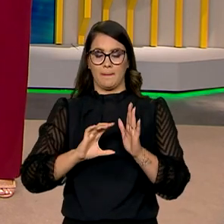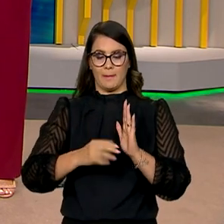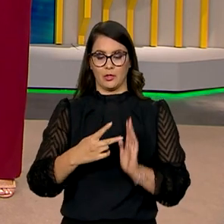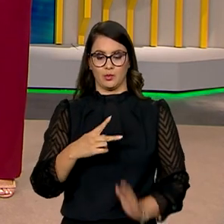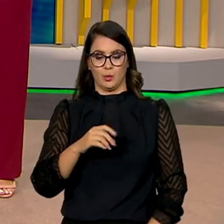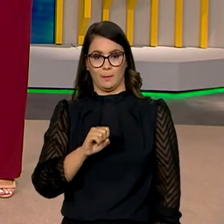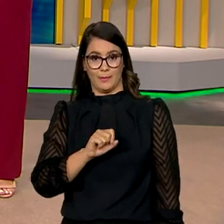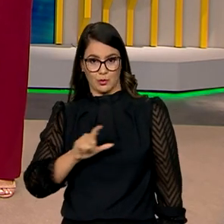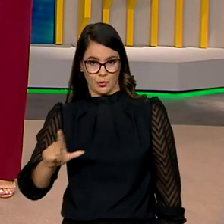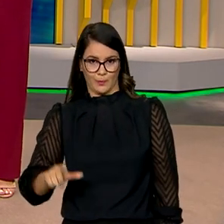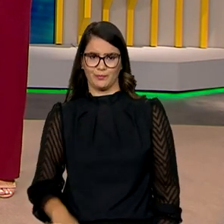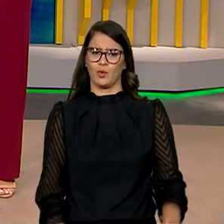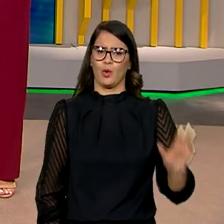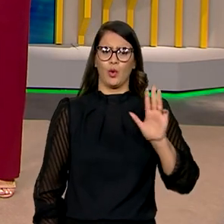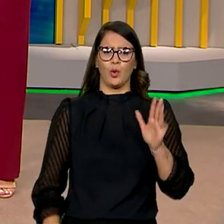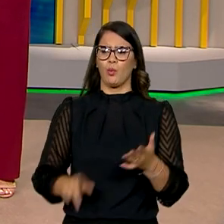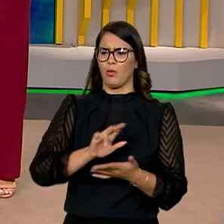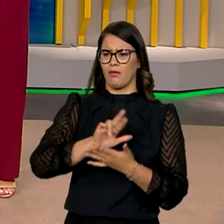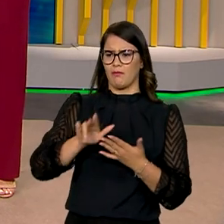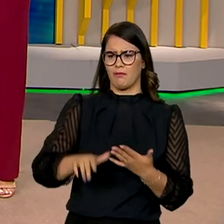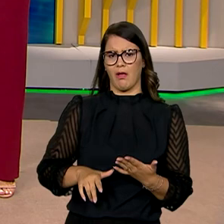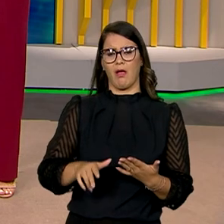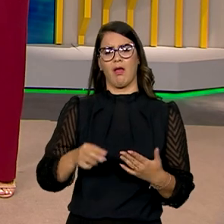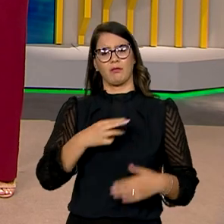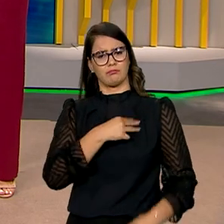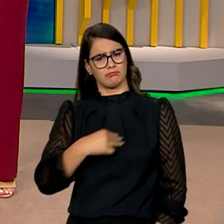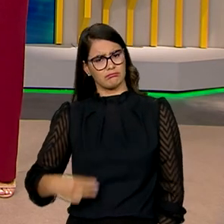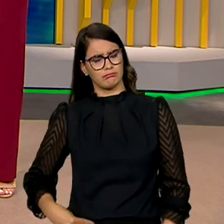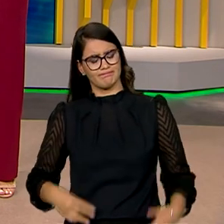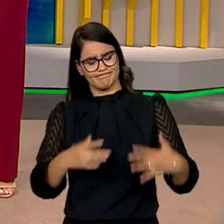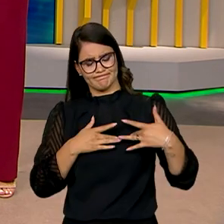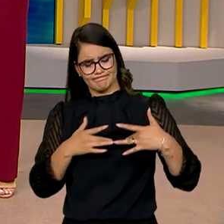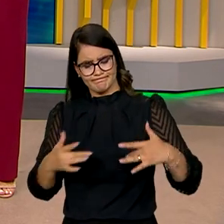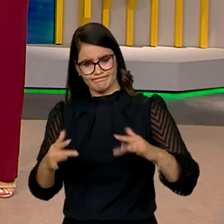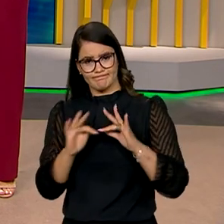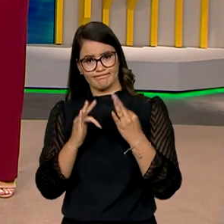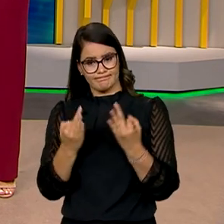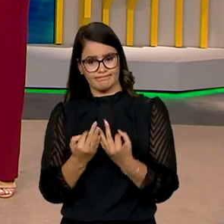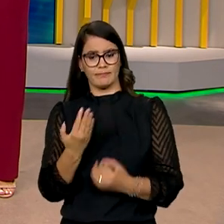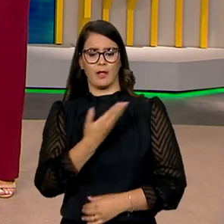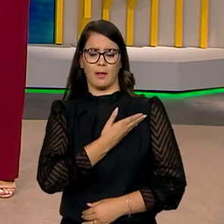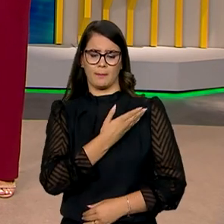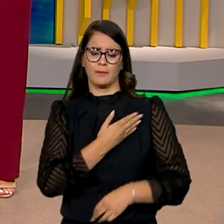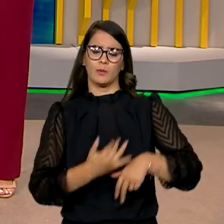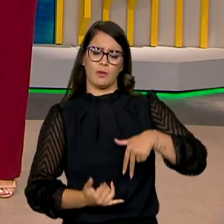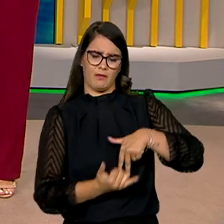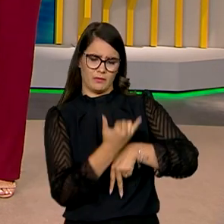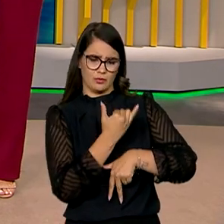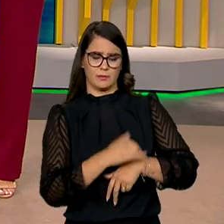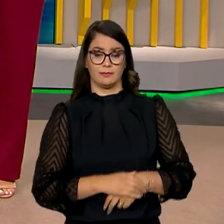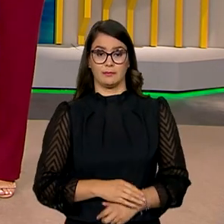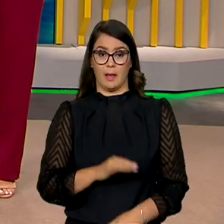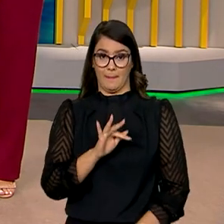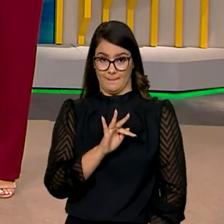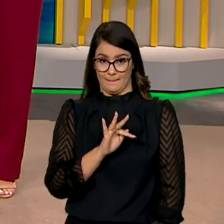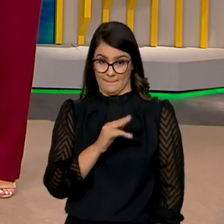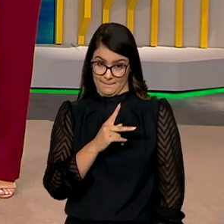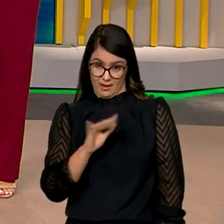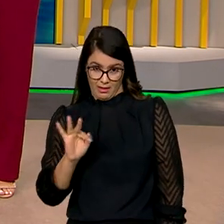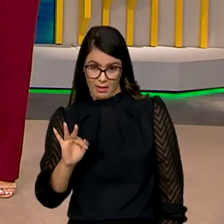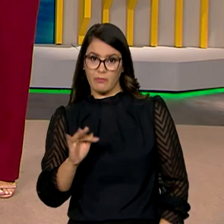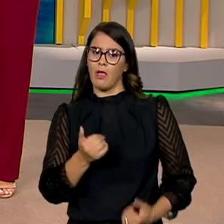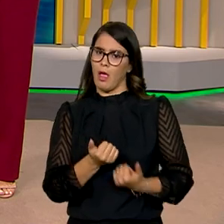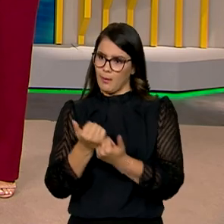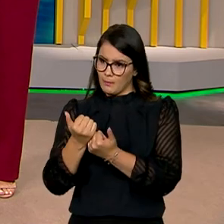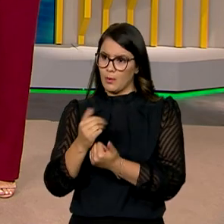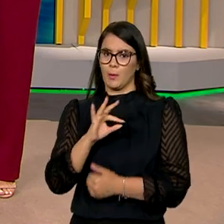presidente Lula e diversos ministros prestaram solidariedade às famílias e amigos das vítimas. A Polícia Federal está apoiando